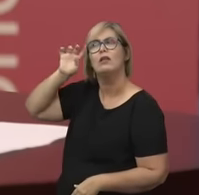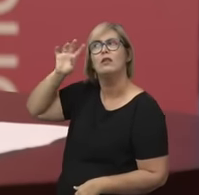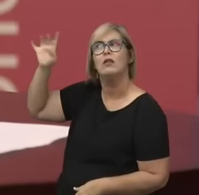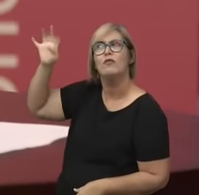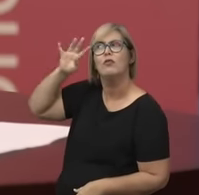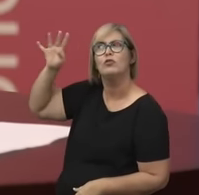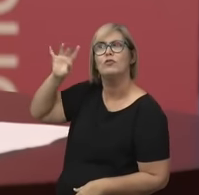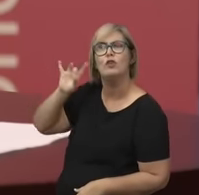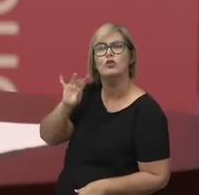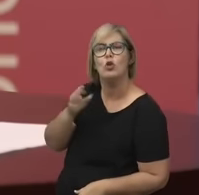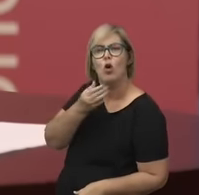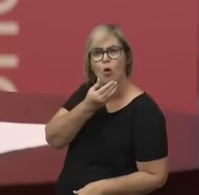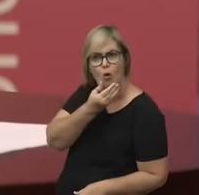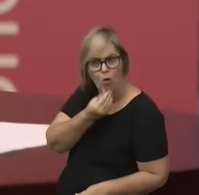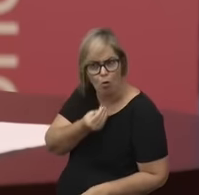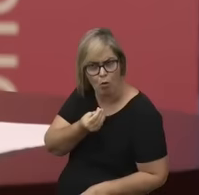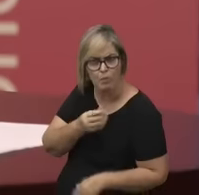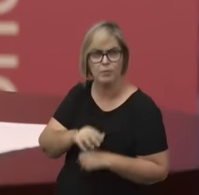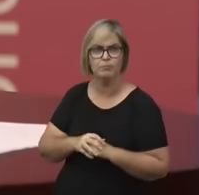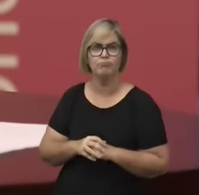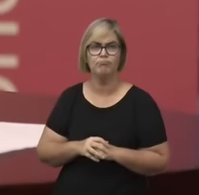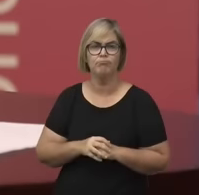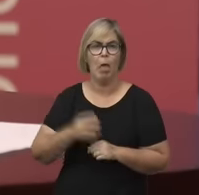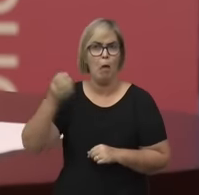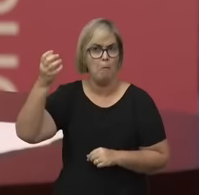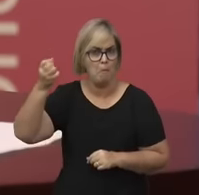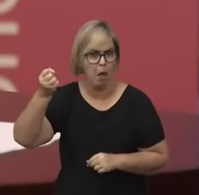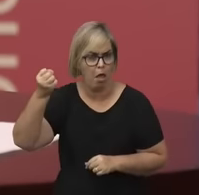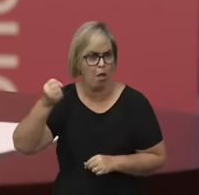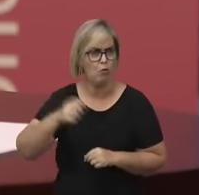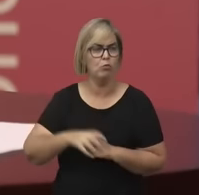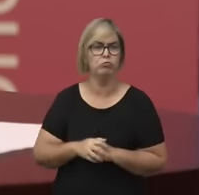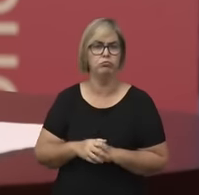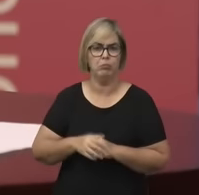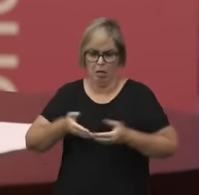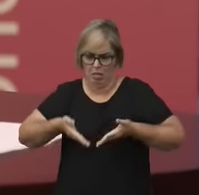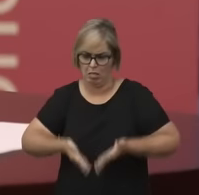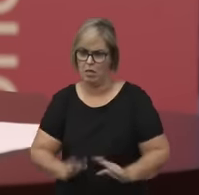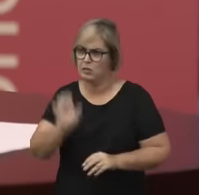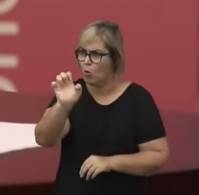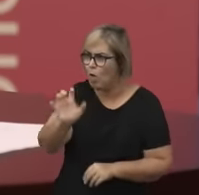Um homem branco, europeu, mais velho.